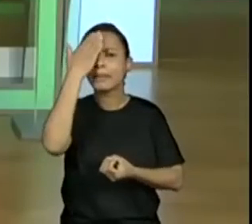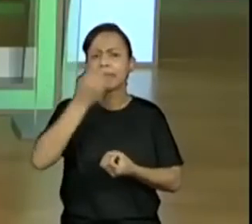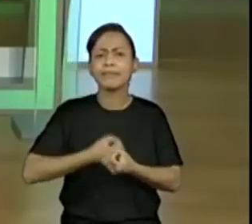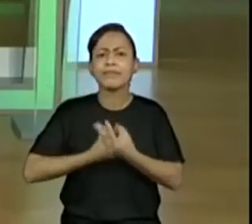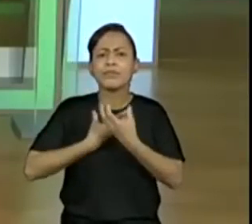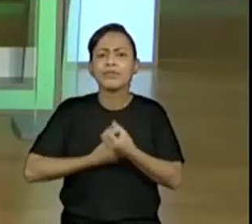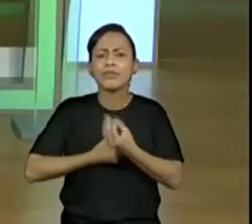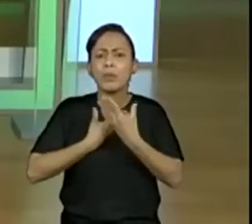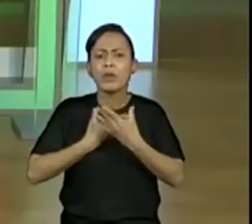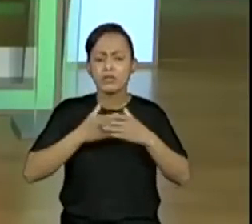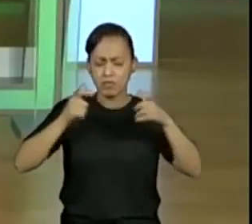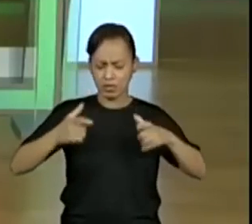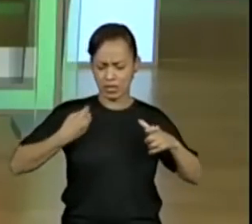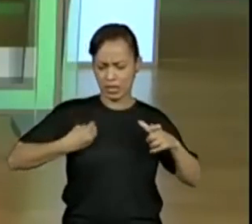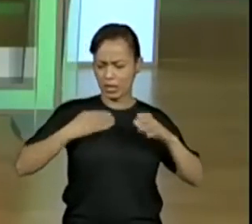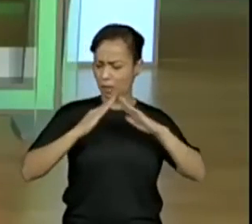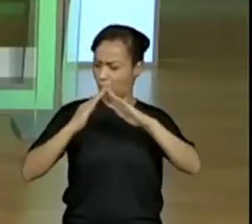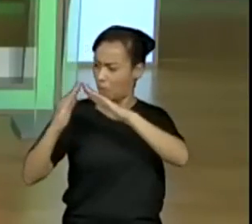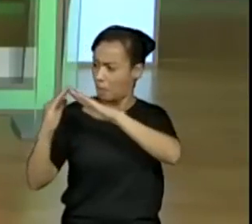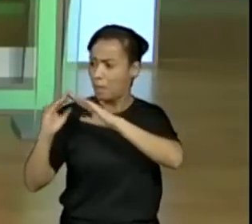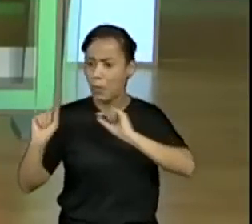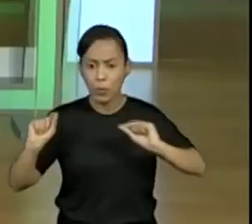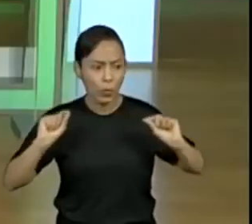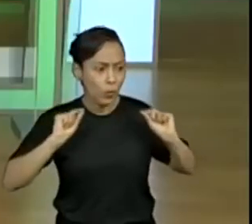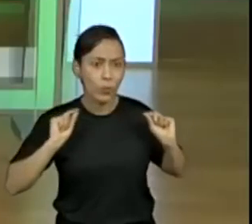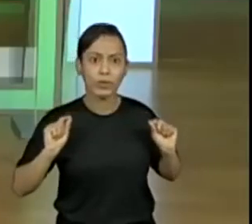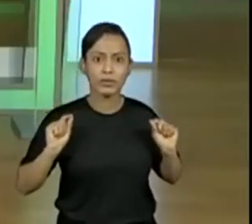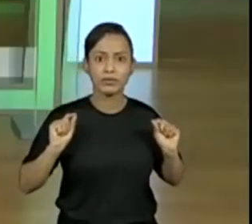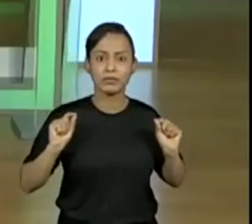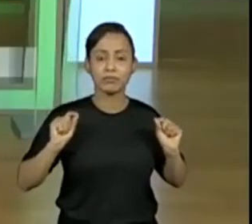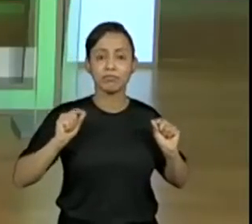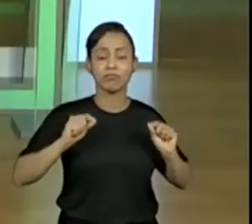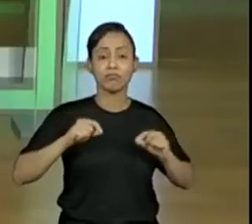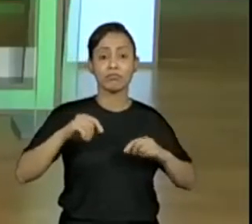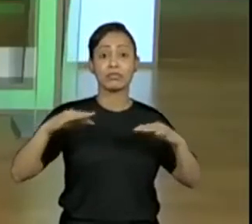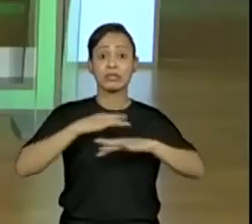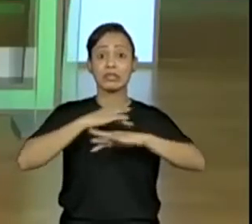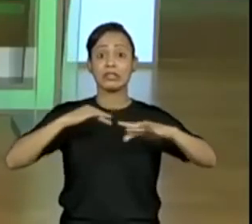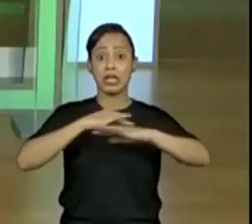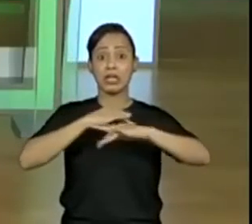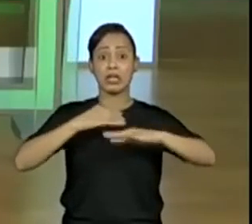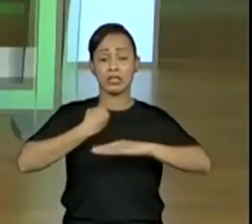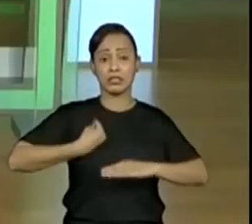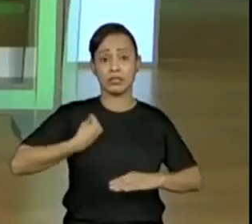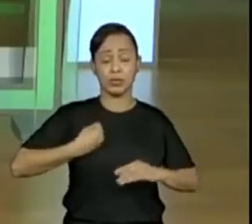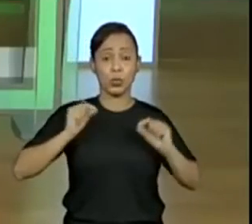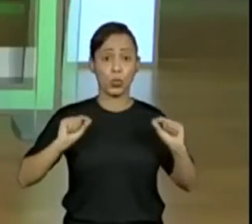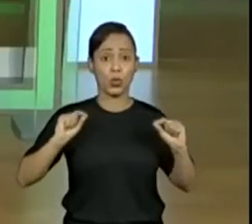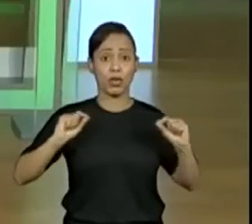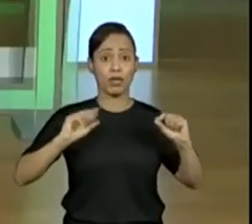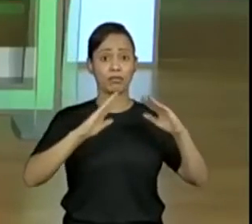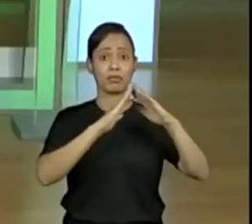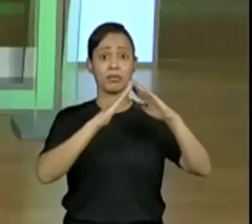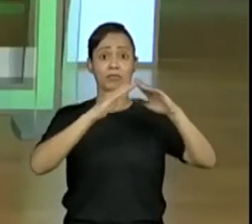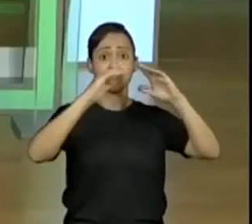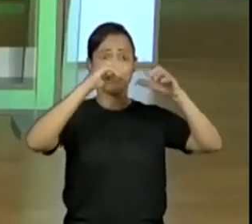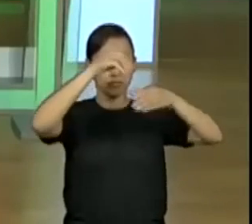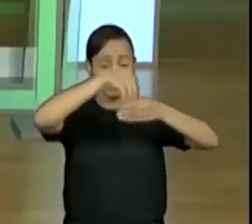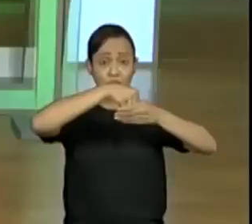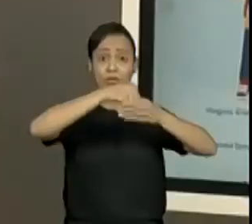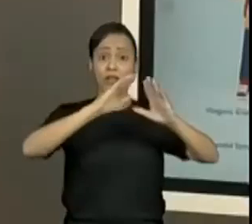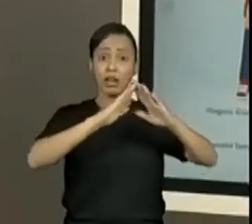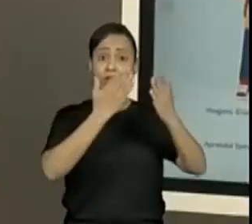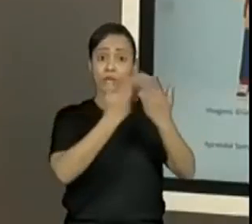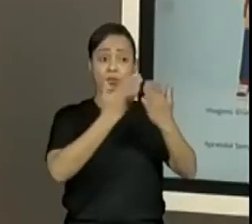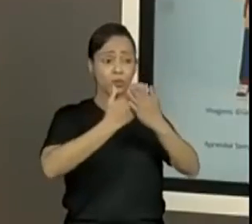no meu bairro, na minha cidade, no meu país, às vezes. Depende. Às vezes eu preciso me informar do que está acontecendo dentro da minha escola. Isso. Quantas